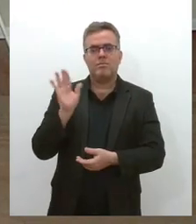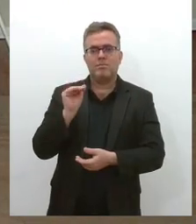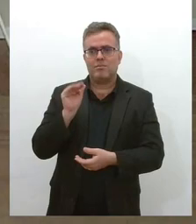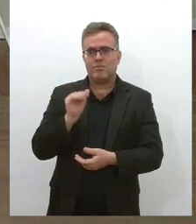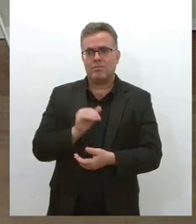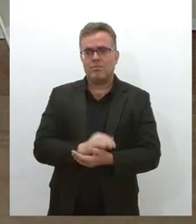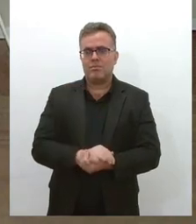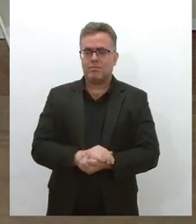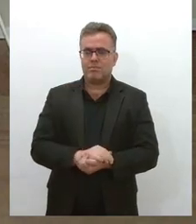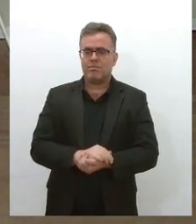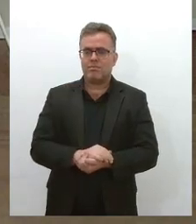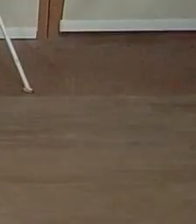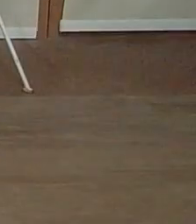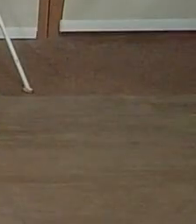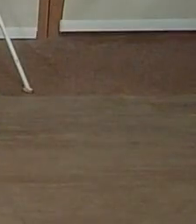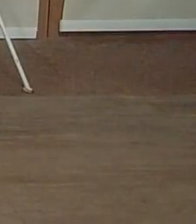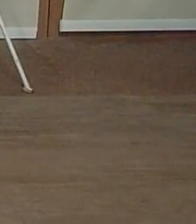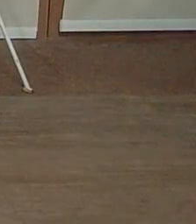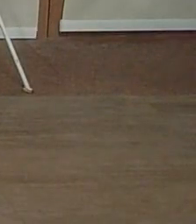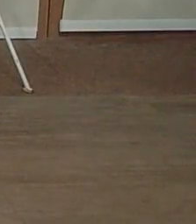Tchau, tchau. Tchau,